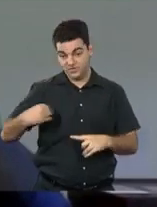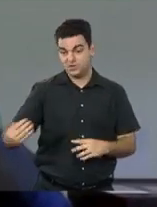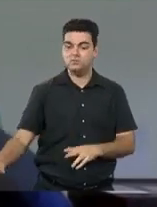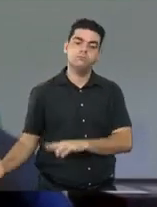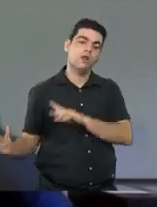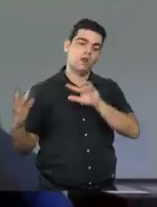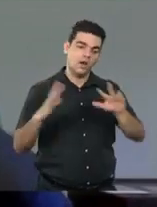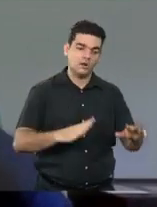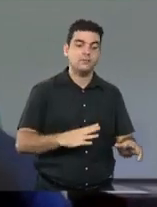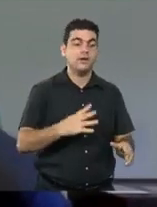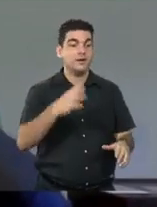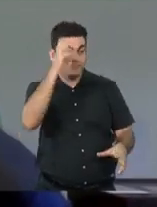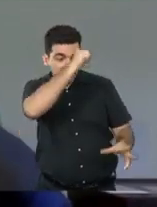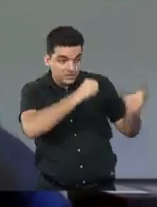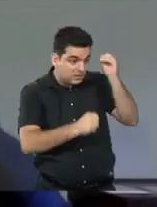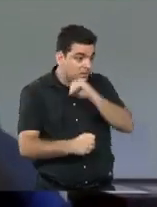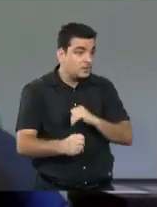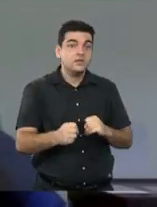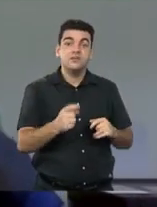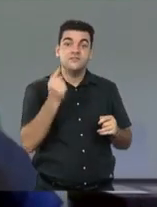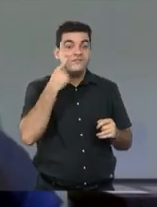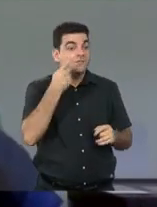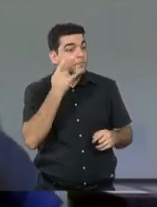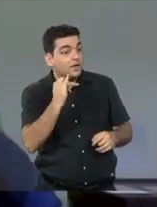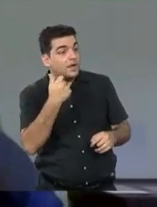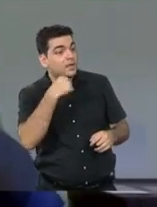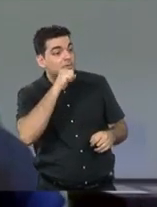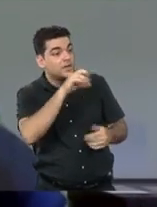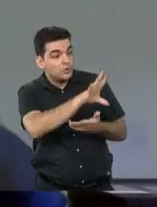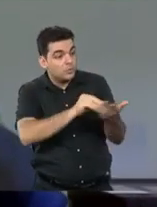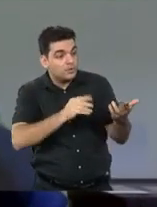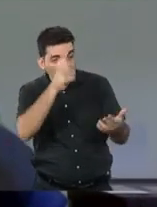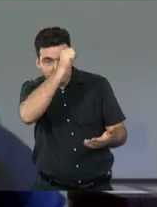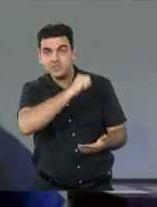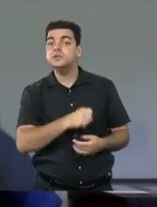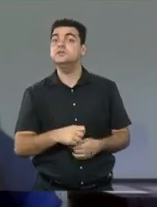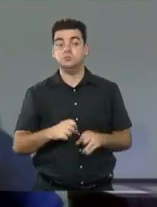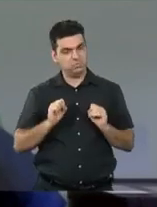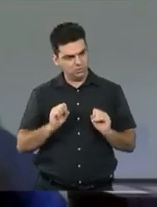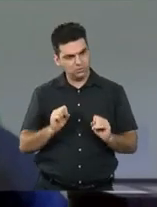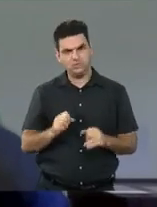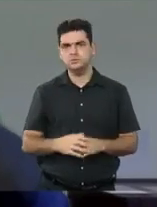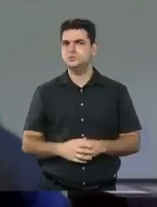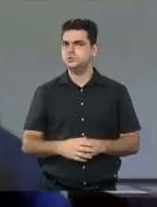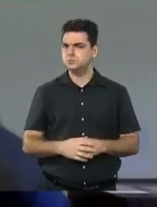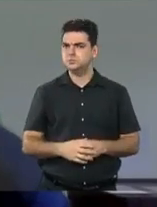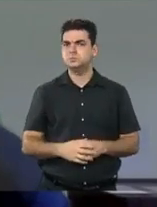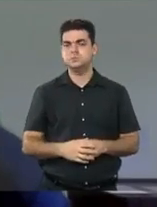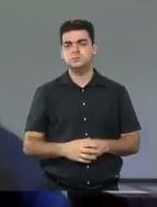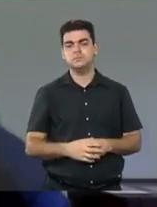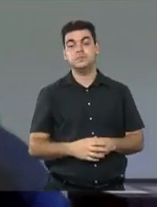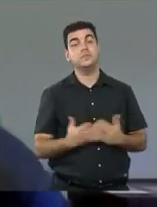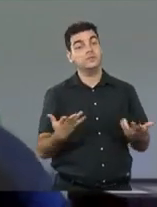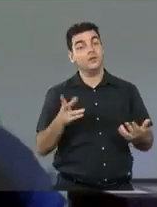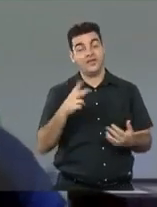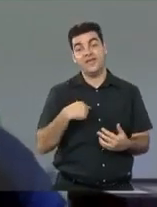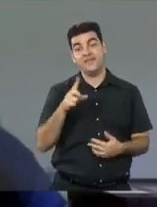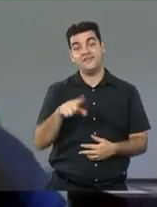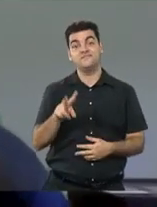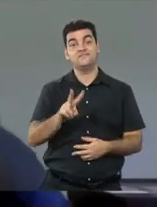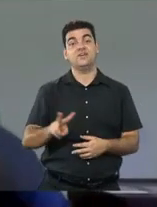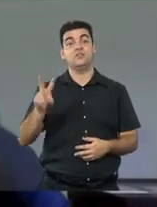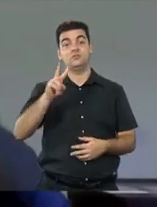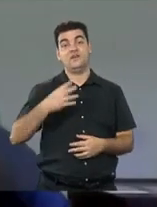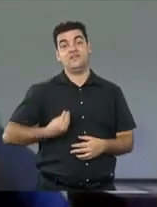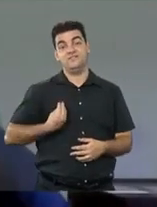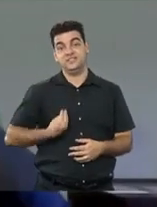o caminho onde pode ir ou pode nem ir, os limites. Enfim, eu te digo essas questões, né? Por quê? Porque eu trouxe esses valores para